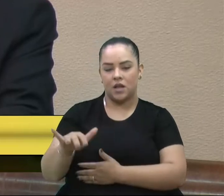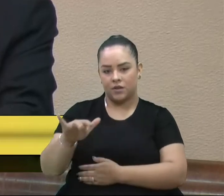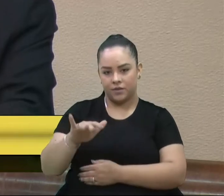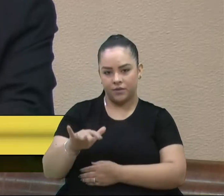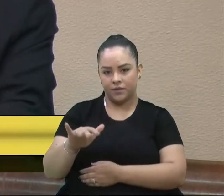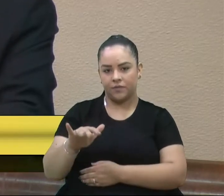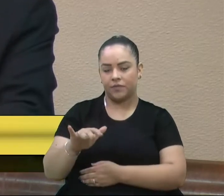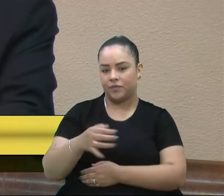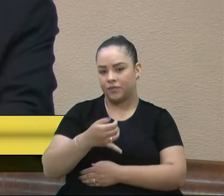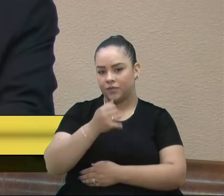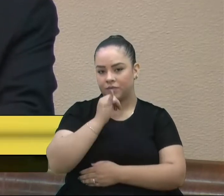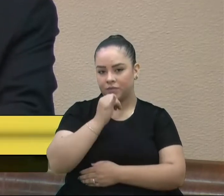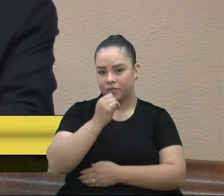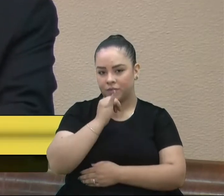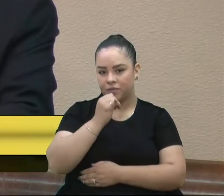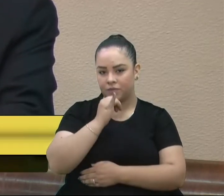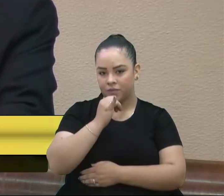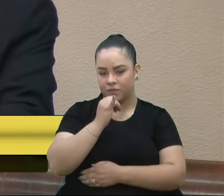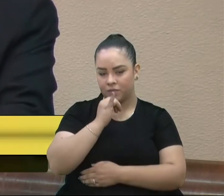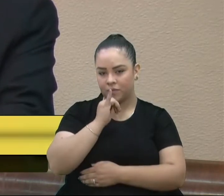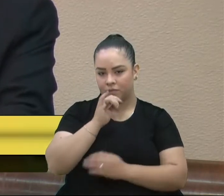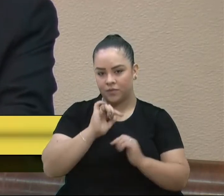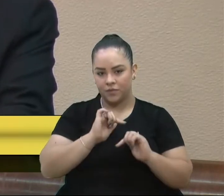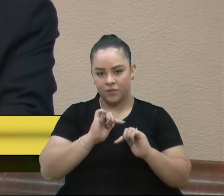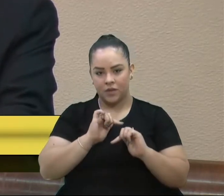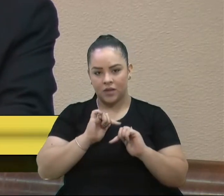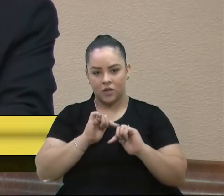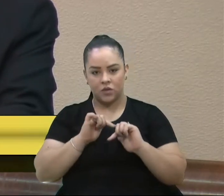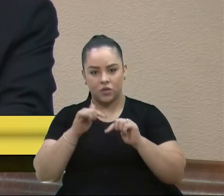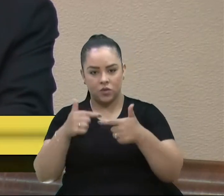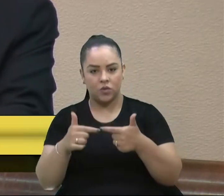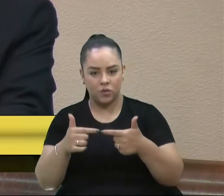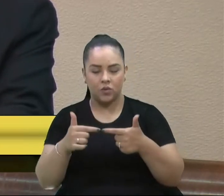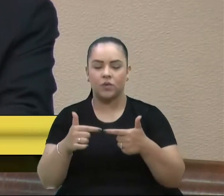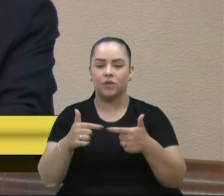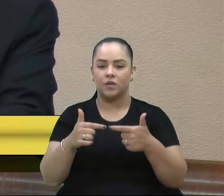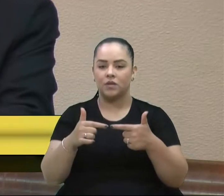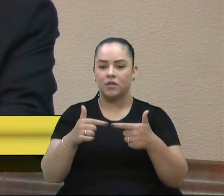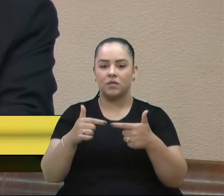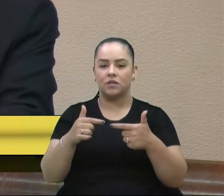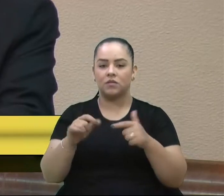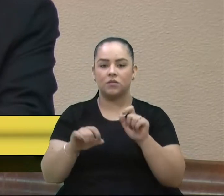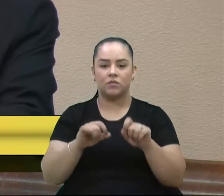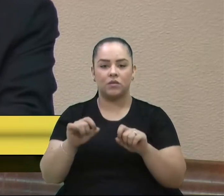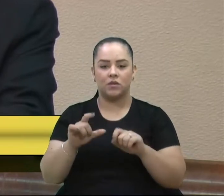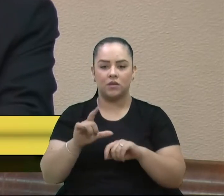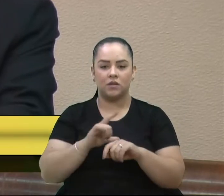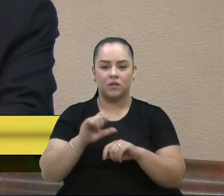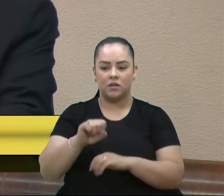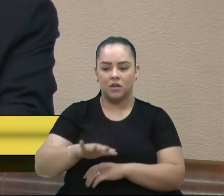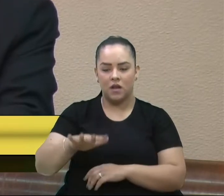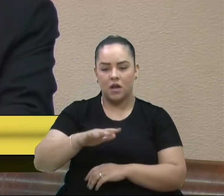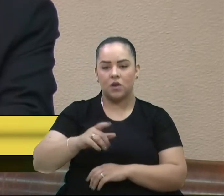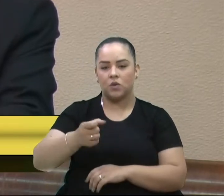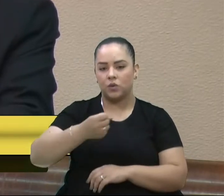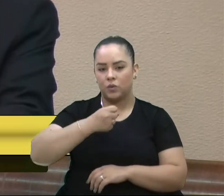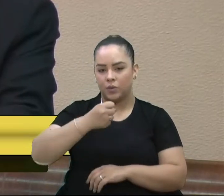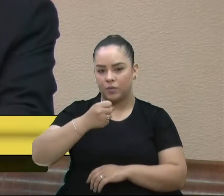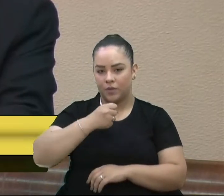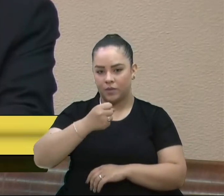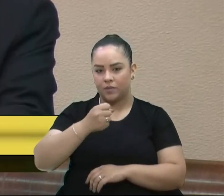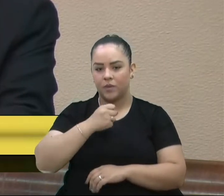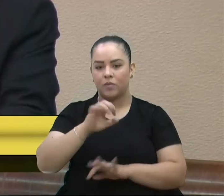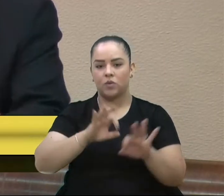Um exemplo são as ações civis públicas na área do jornalismo, projetos